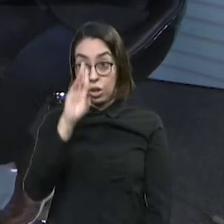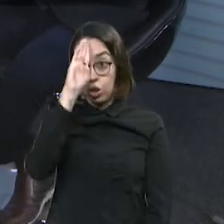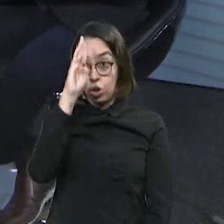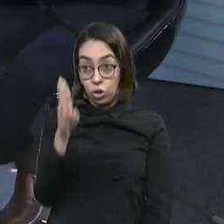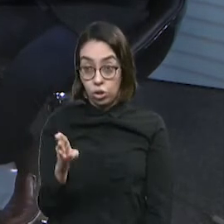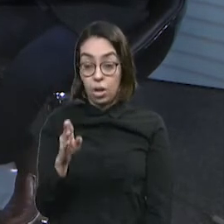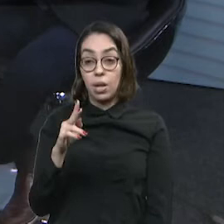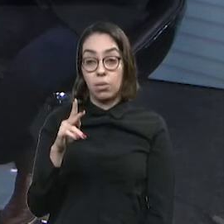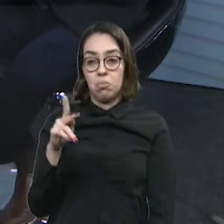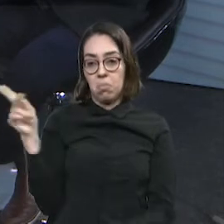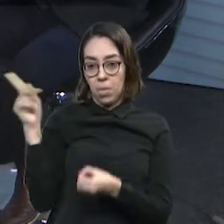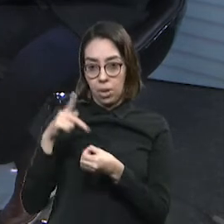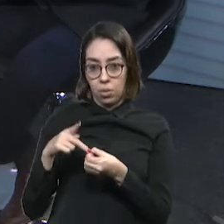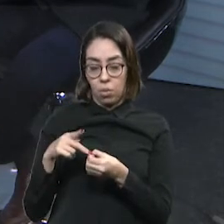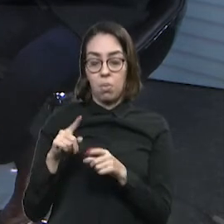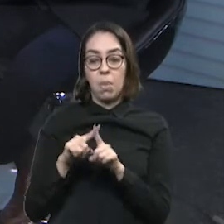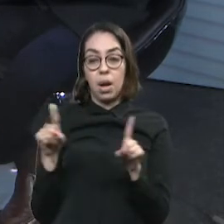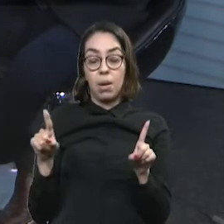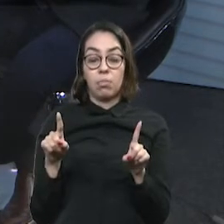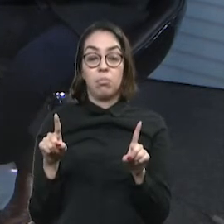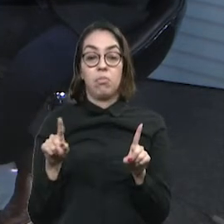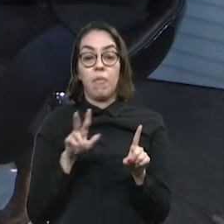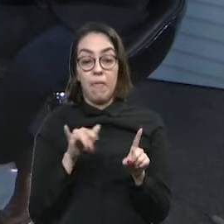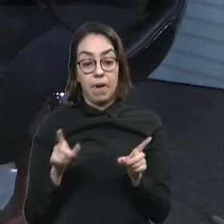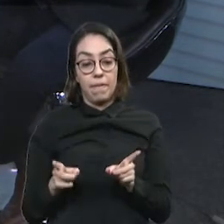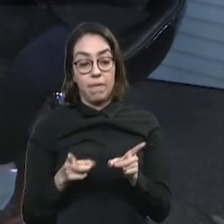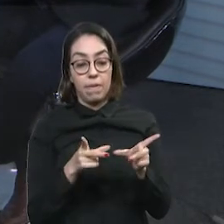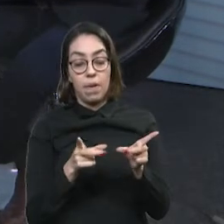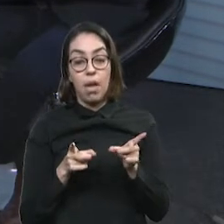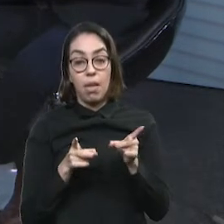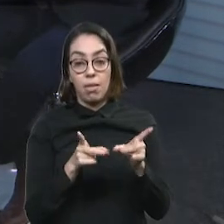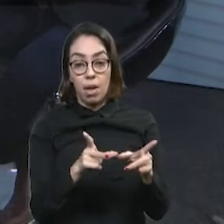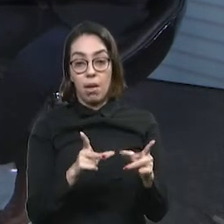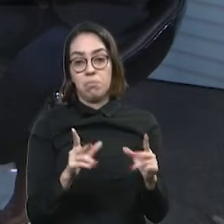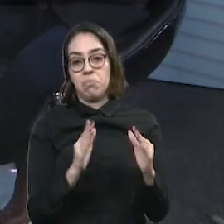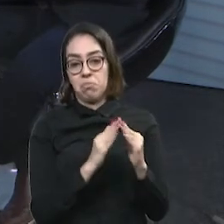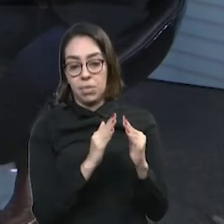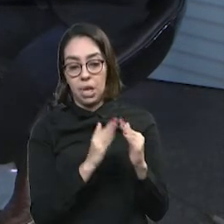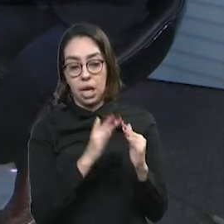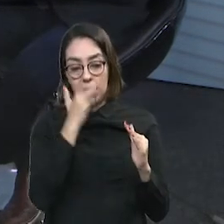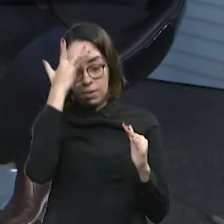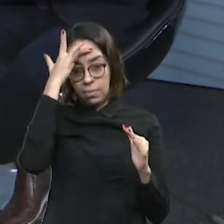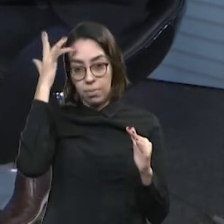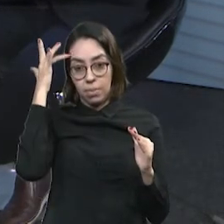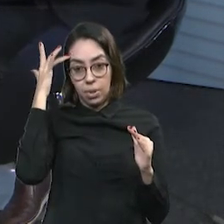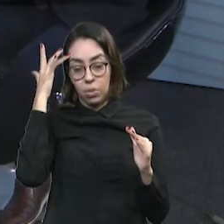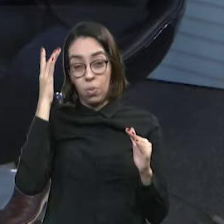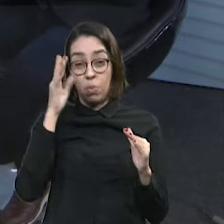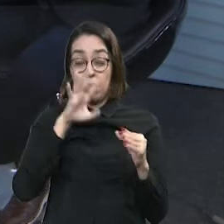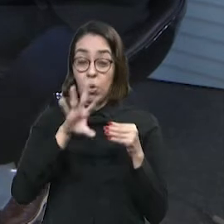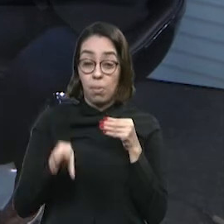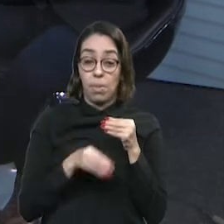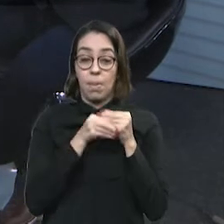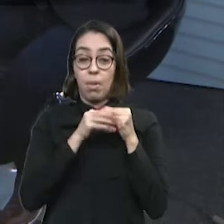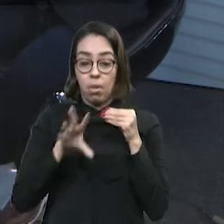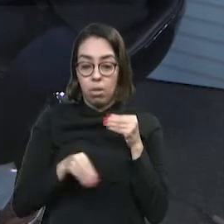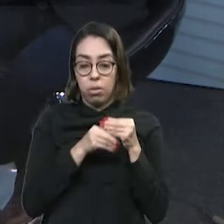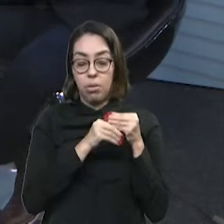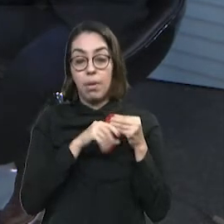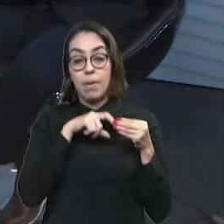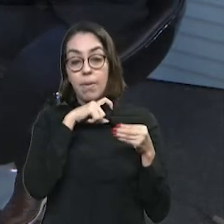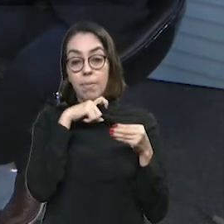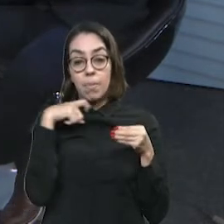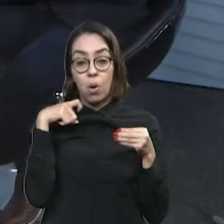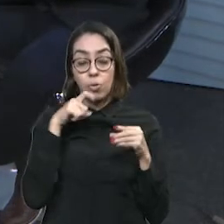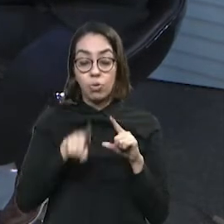botijão, e ele chega na ponta com os impostos que incidem, inclusive o ICMS, que varia de cada estado,